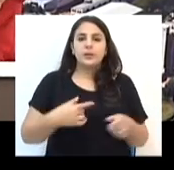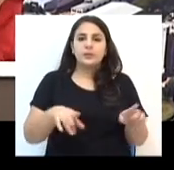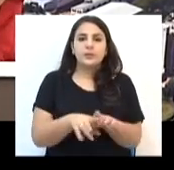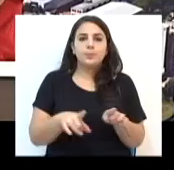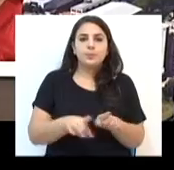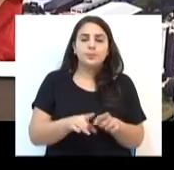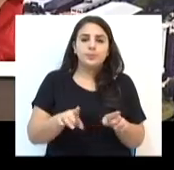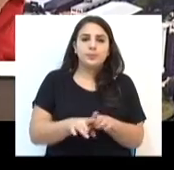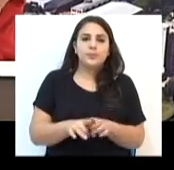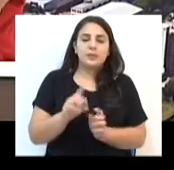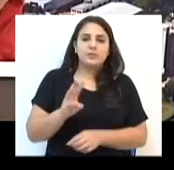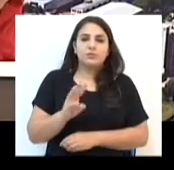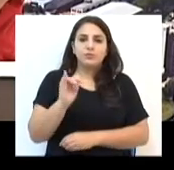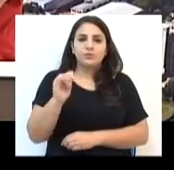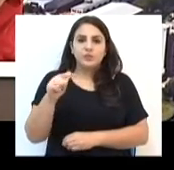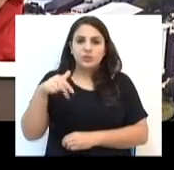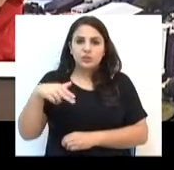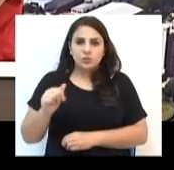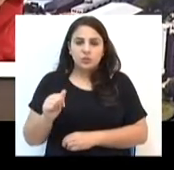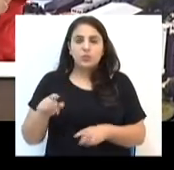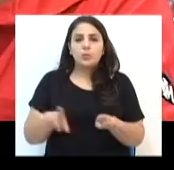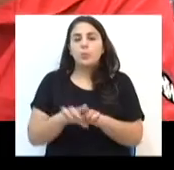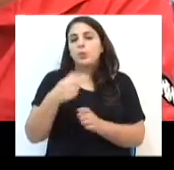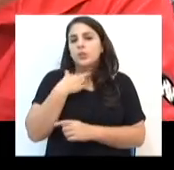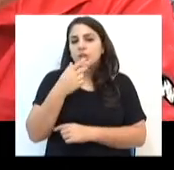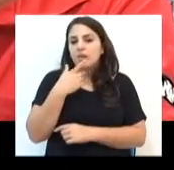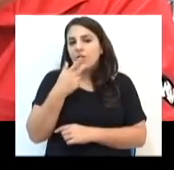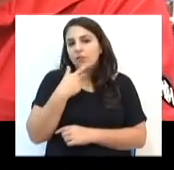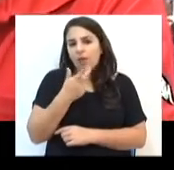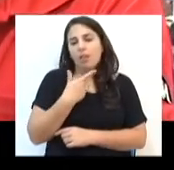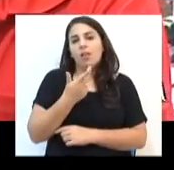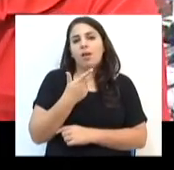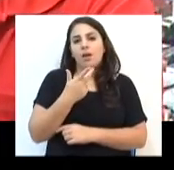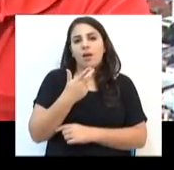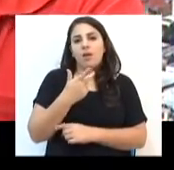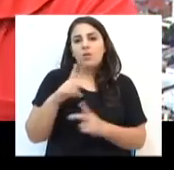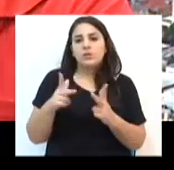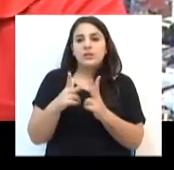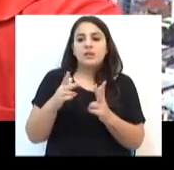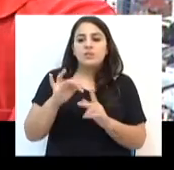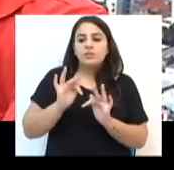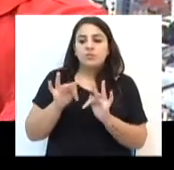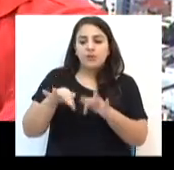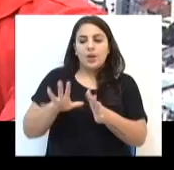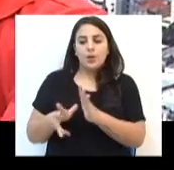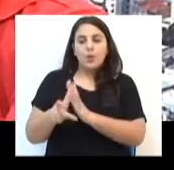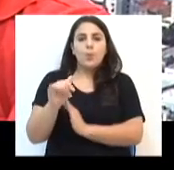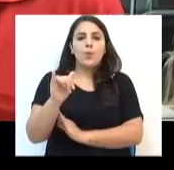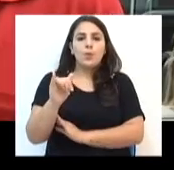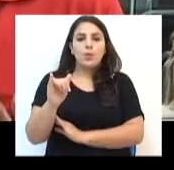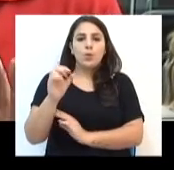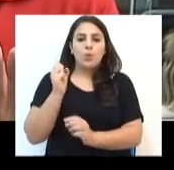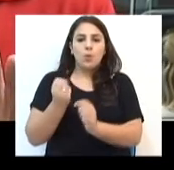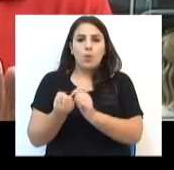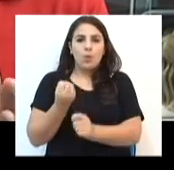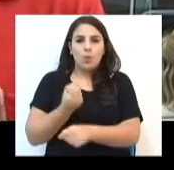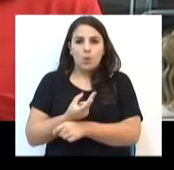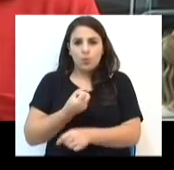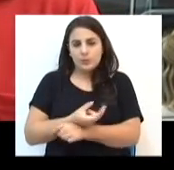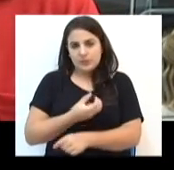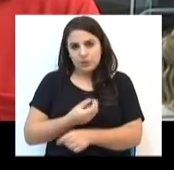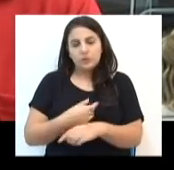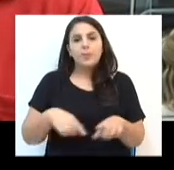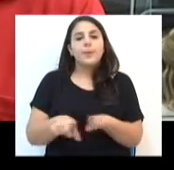deixar de citar o Pacto Anticorrupção como forma de garantir o crescimento do Brasil. A corrupção